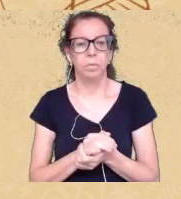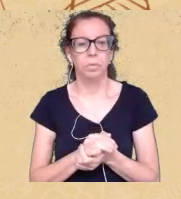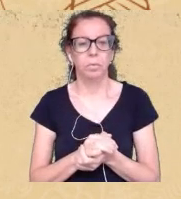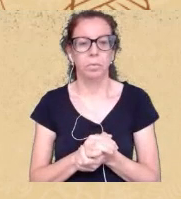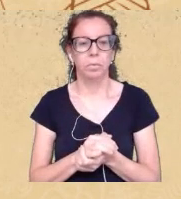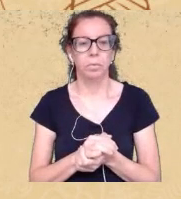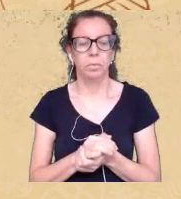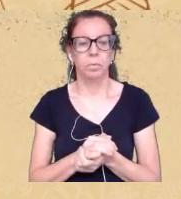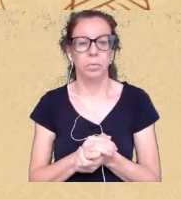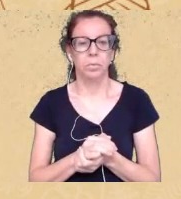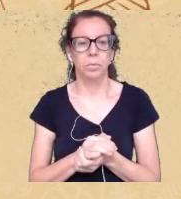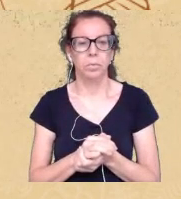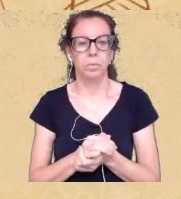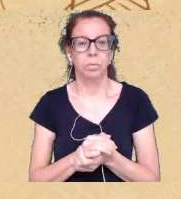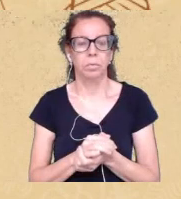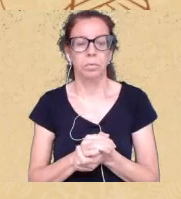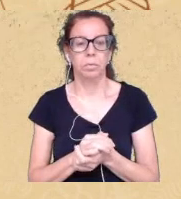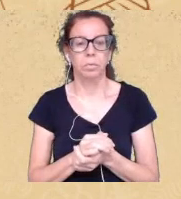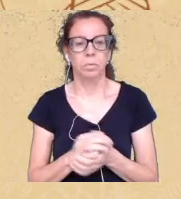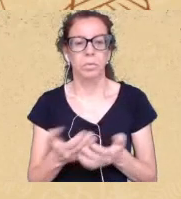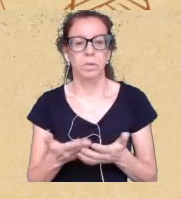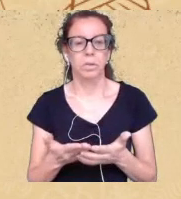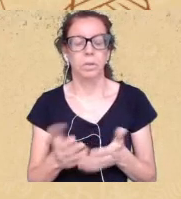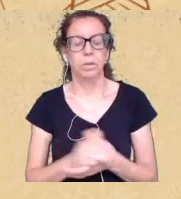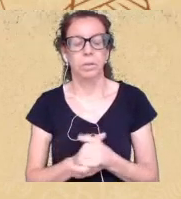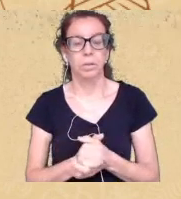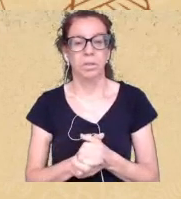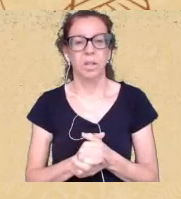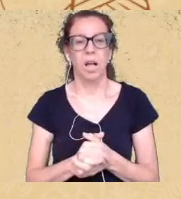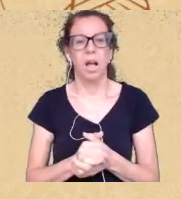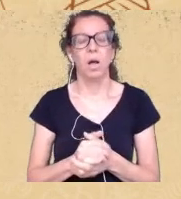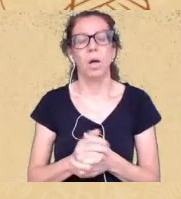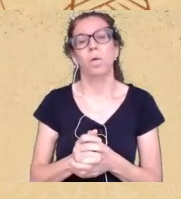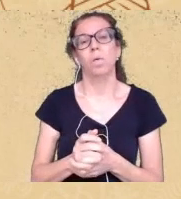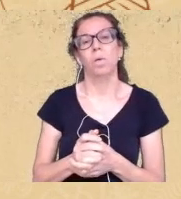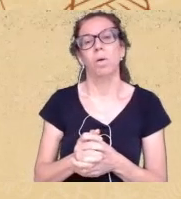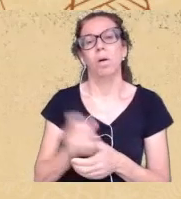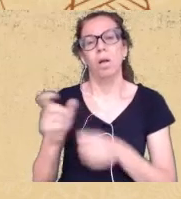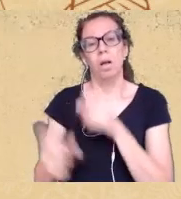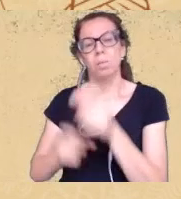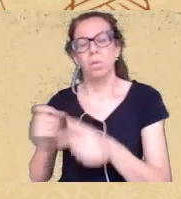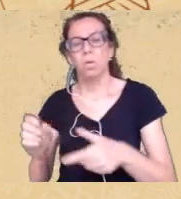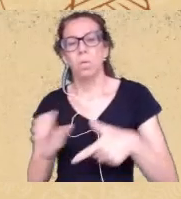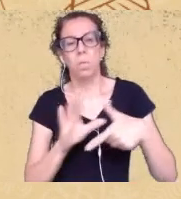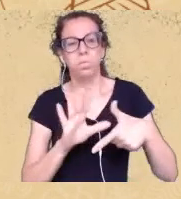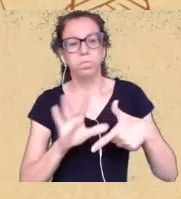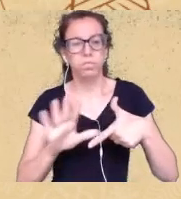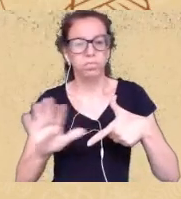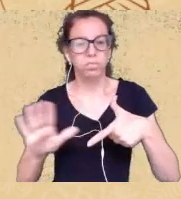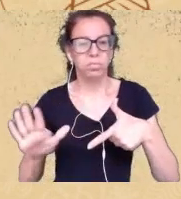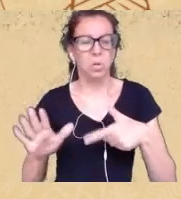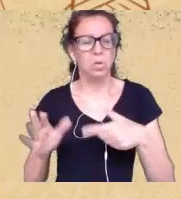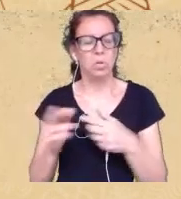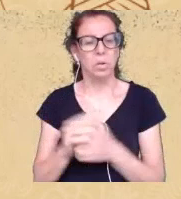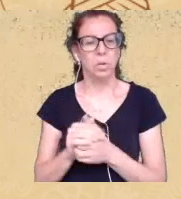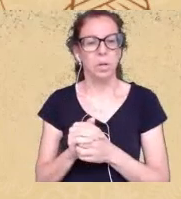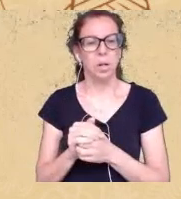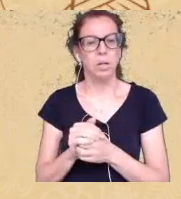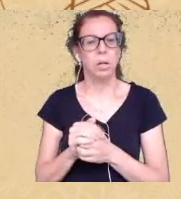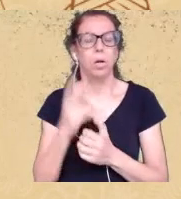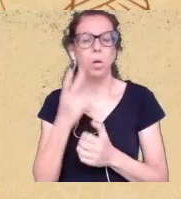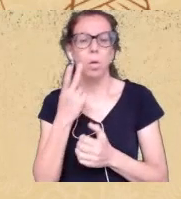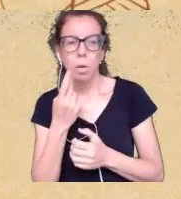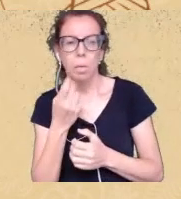de fato desviados moralmente olha como eles são de passos e aí eu estava lembrando de novo